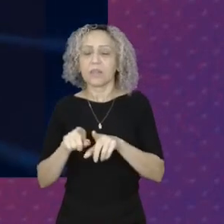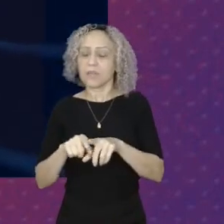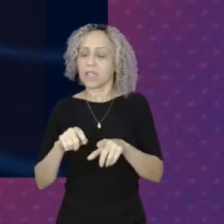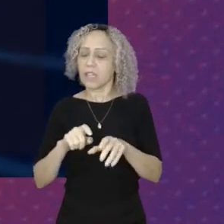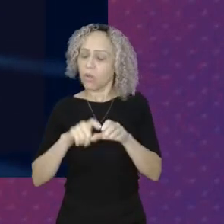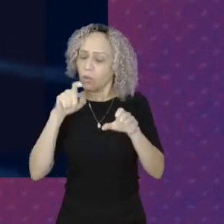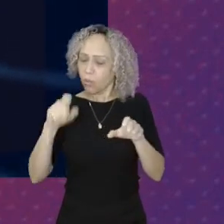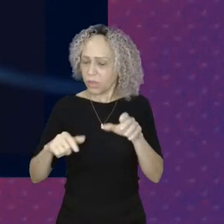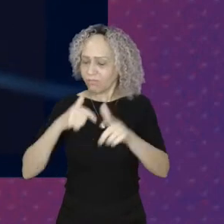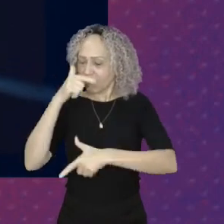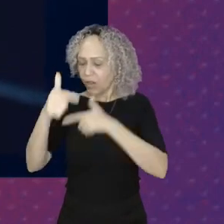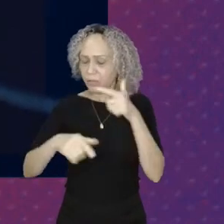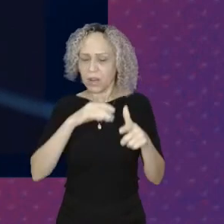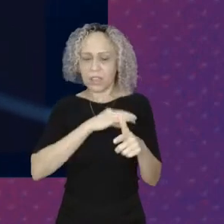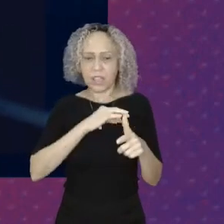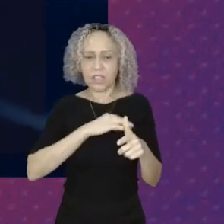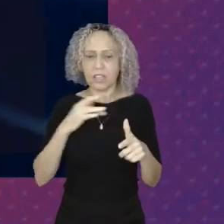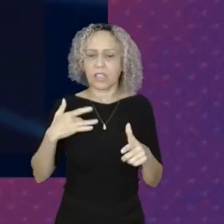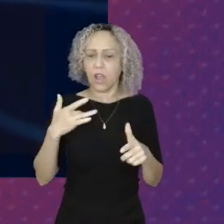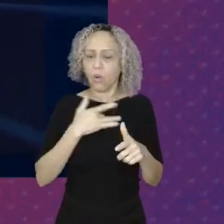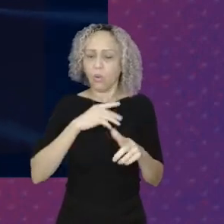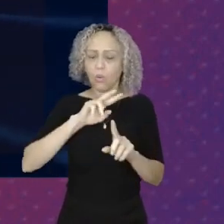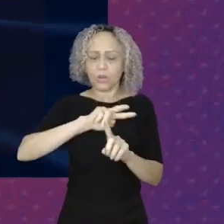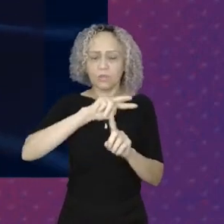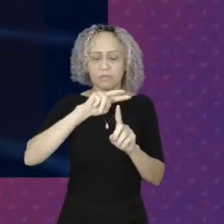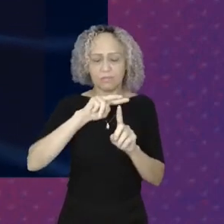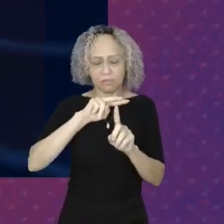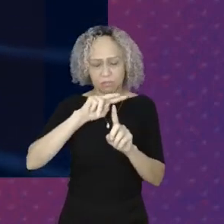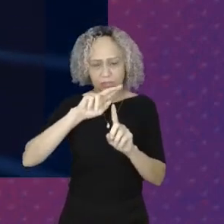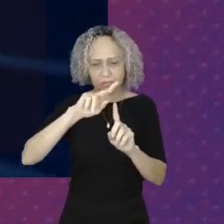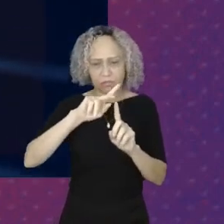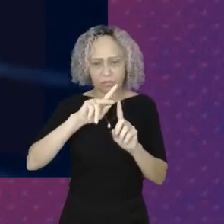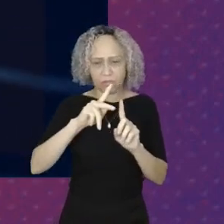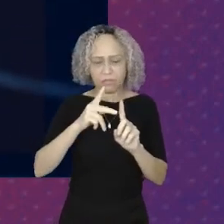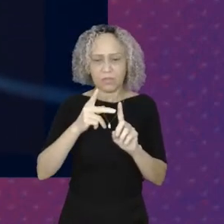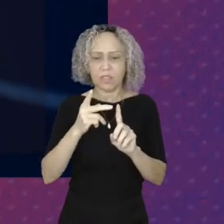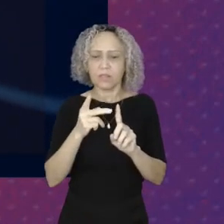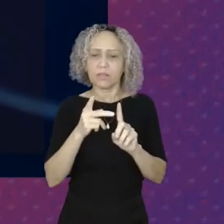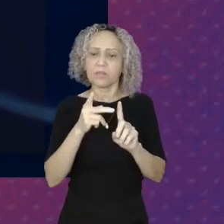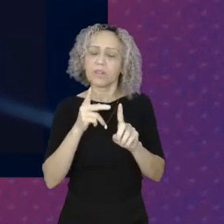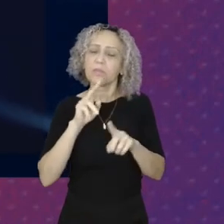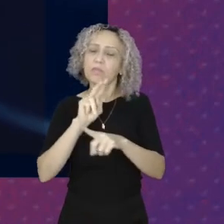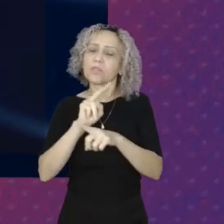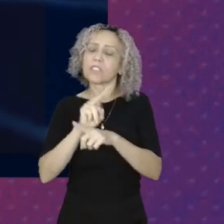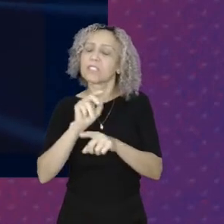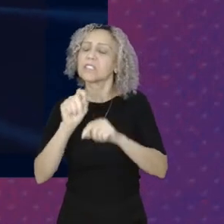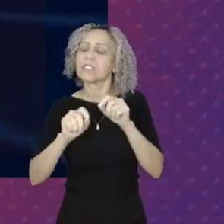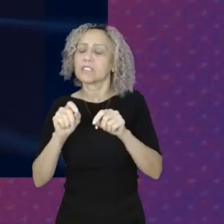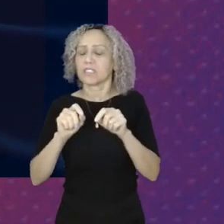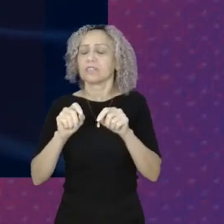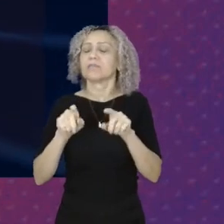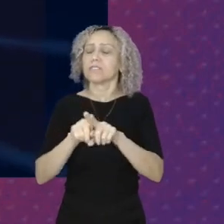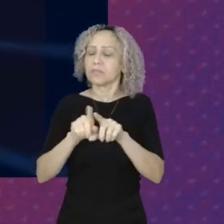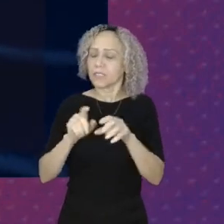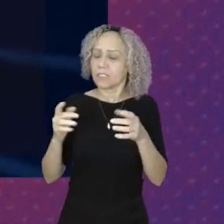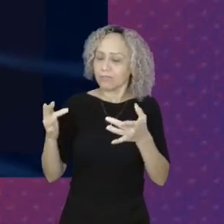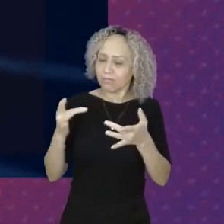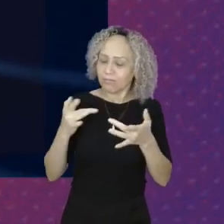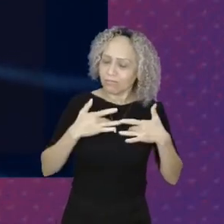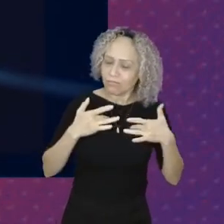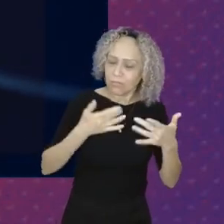Saúde Previdência E assistência social Pública Universal e solidária Educação pública Não sexista E